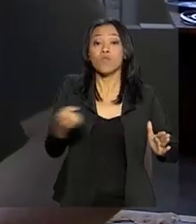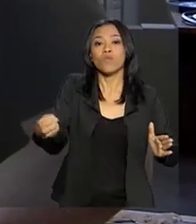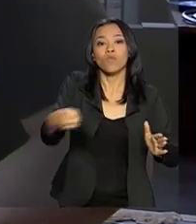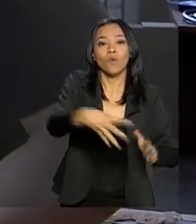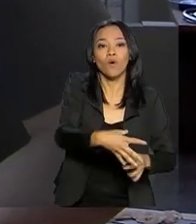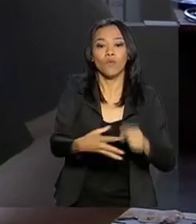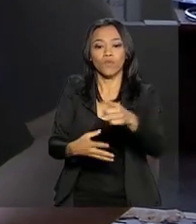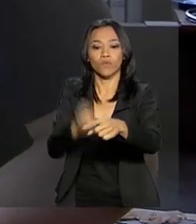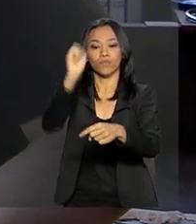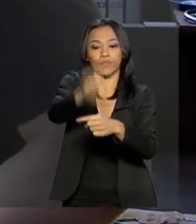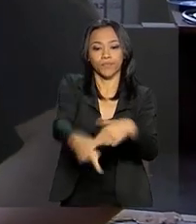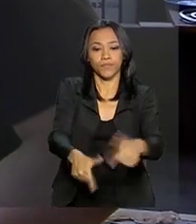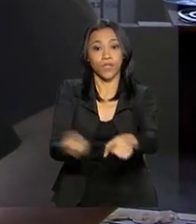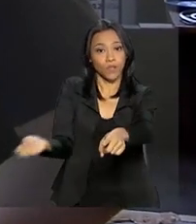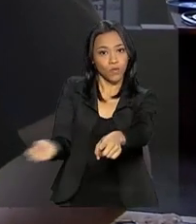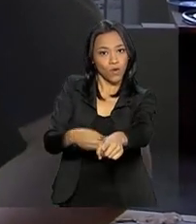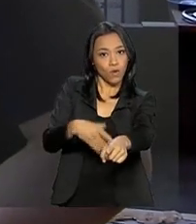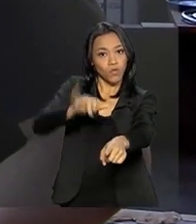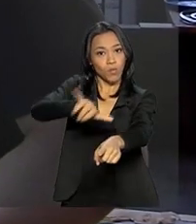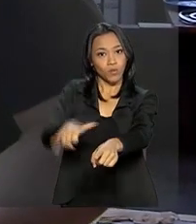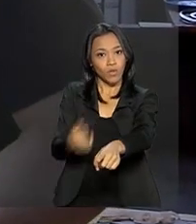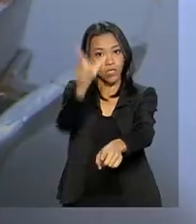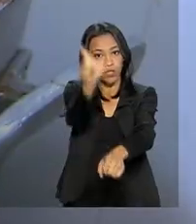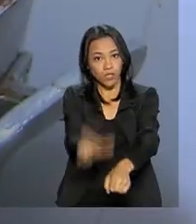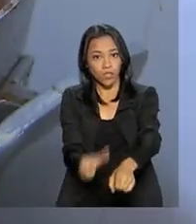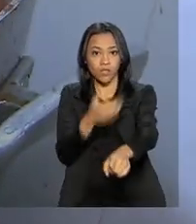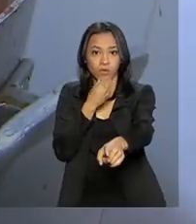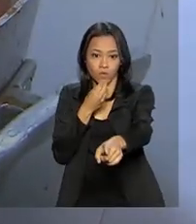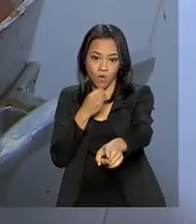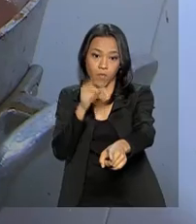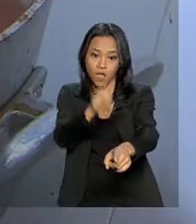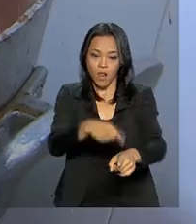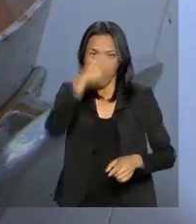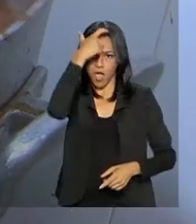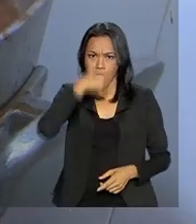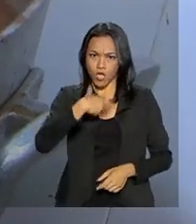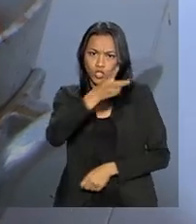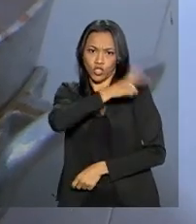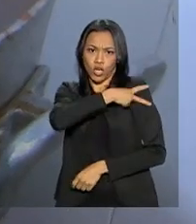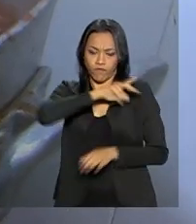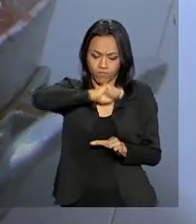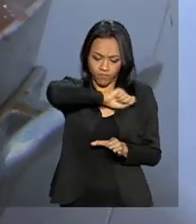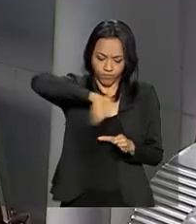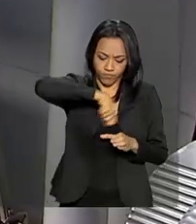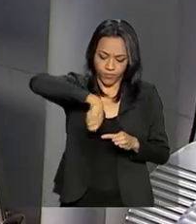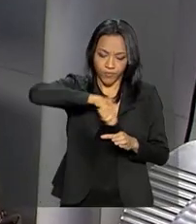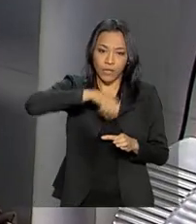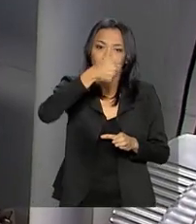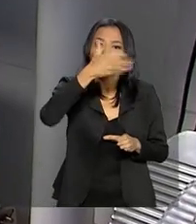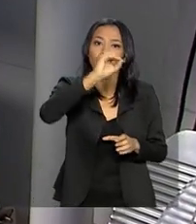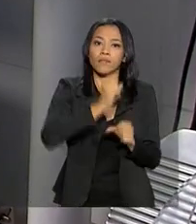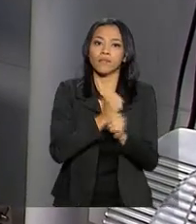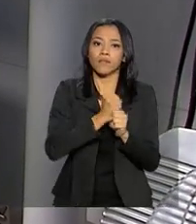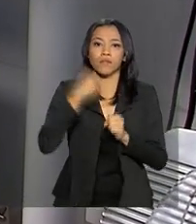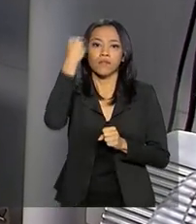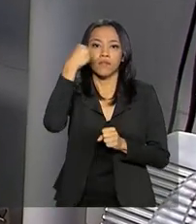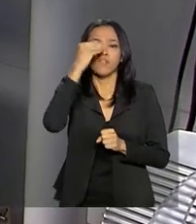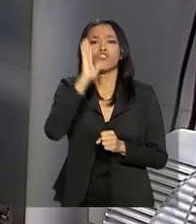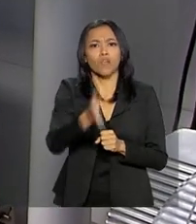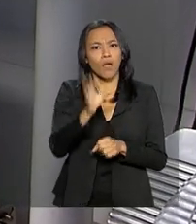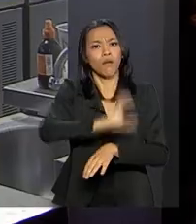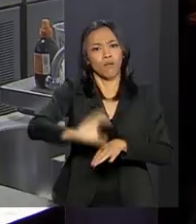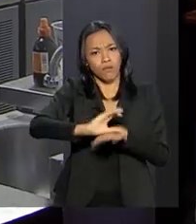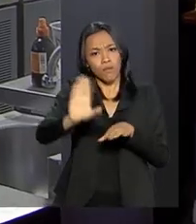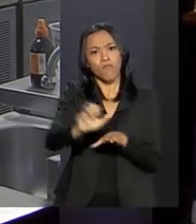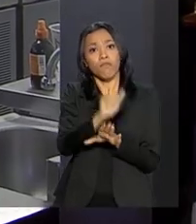e novas oportunidades para gente como o Robert. Ele é chefe de cozinha há mais de 10 anos. Já fez cursos até fora do